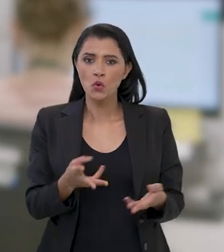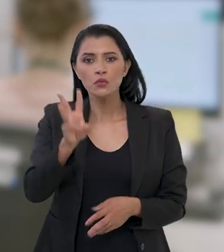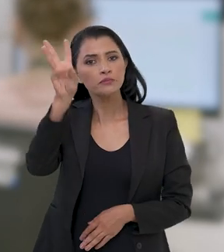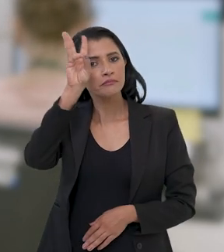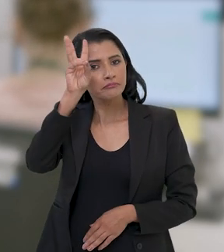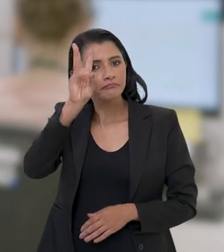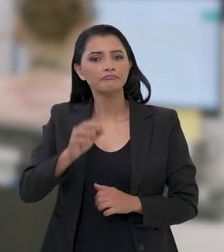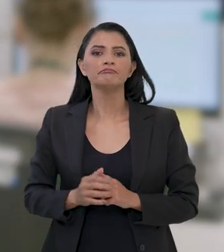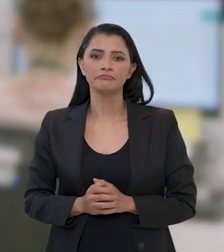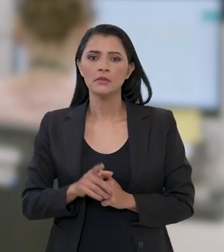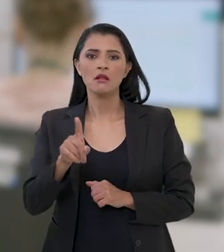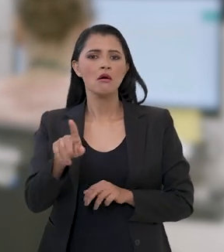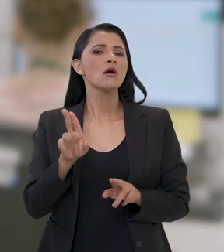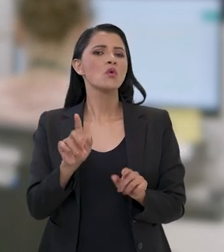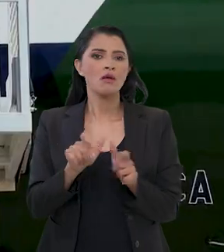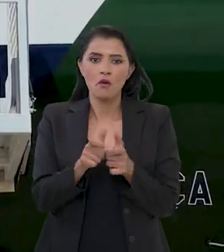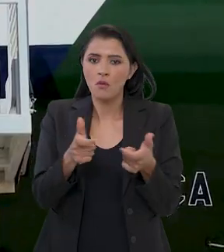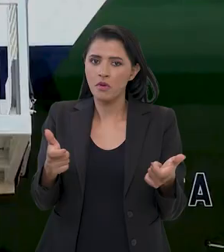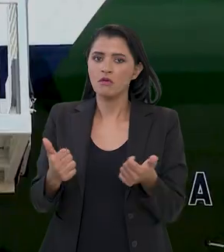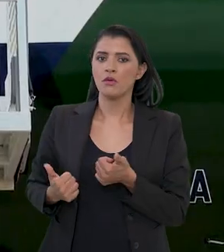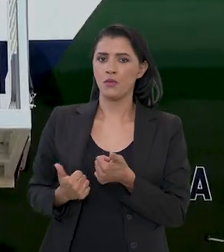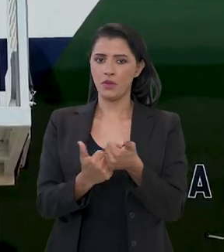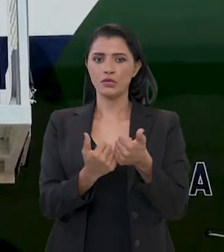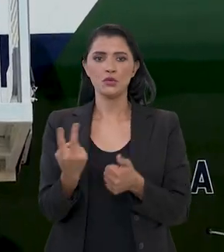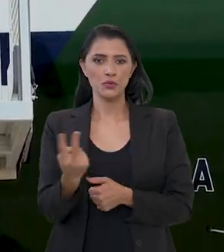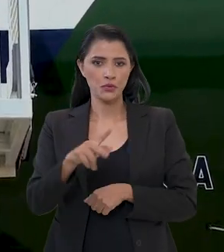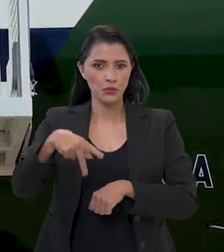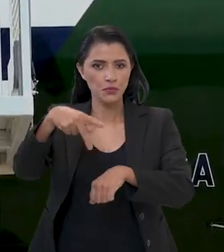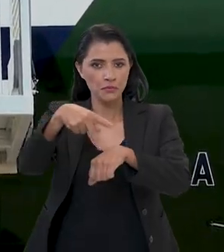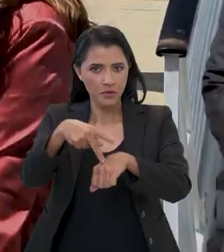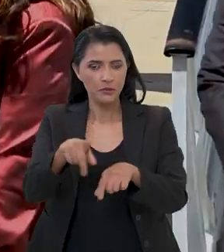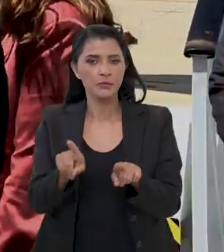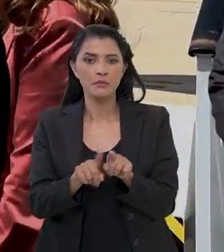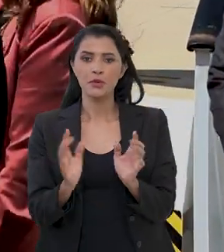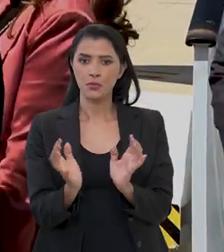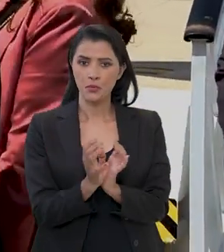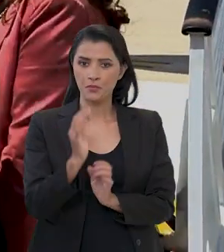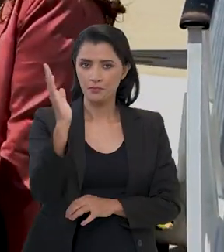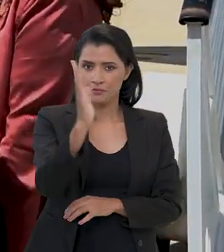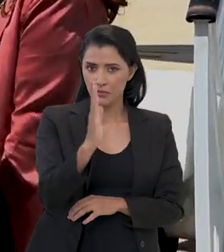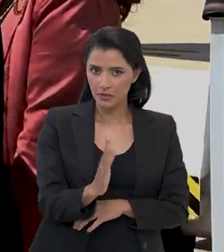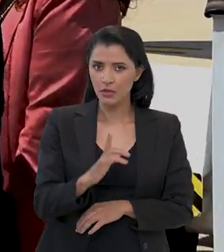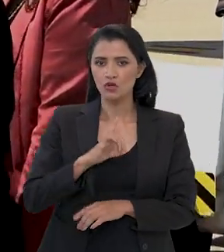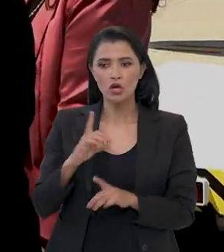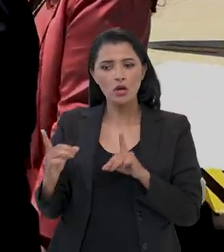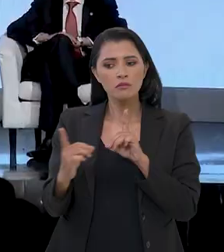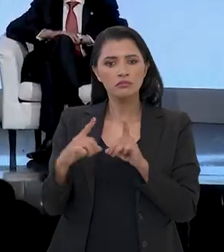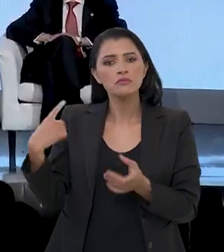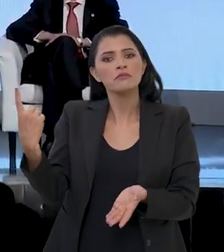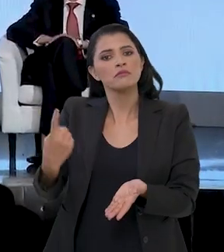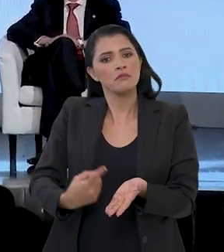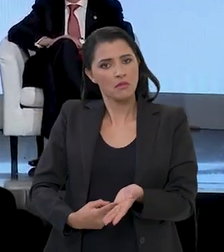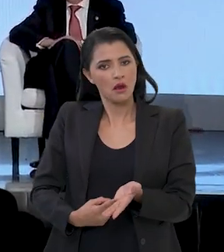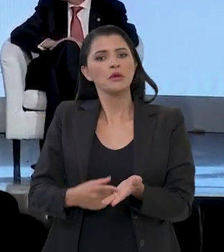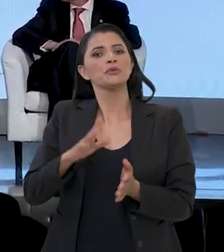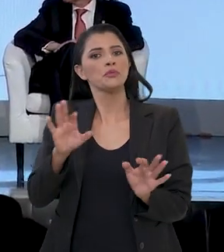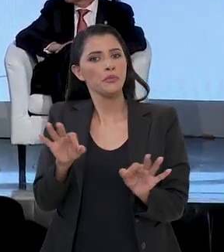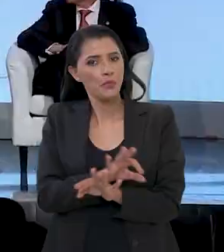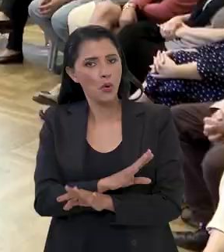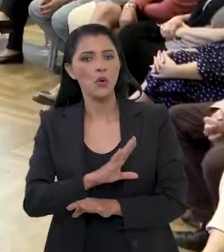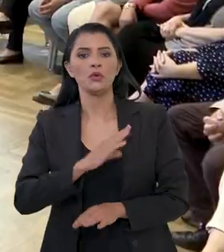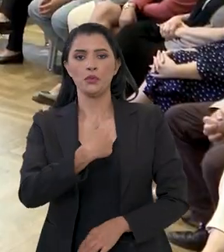Espanha nesta terça-feira. A expectativa é ampliar a cooperação entre os dois países. A comitiva brasileira tem agendas